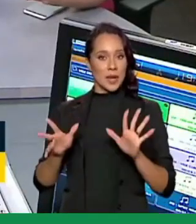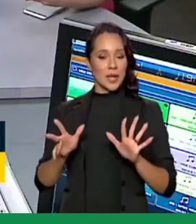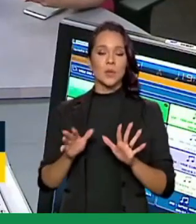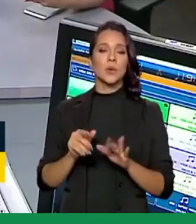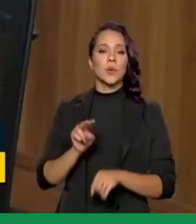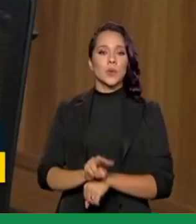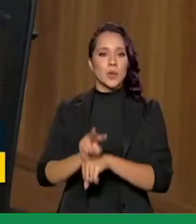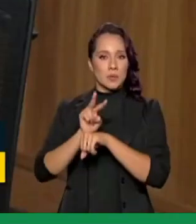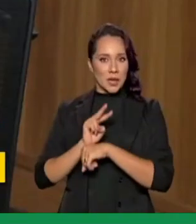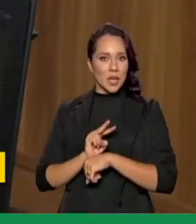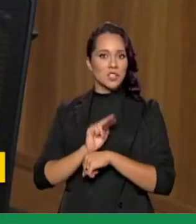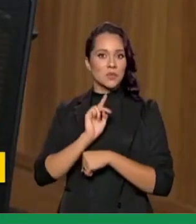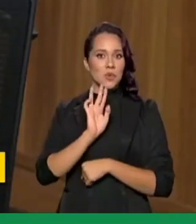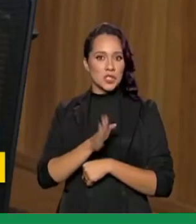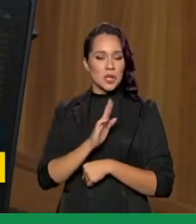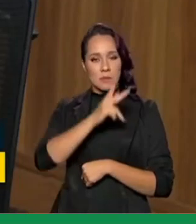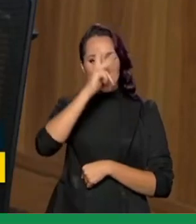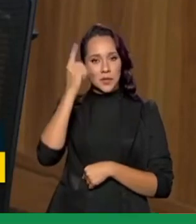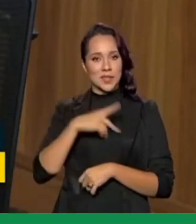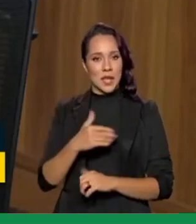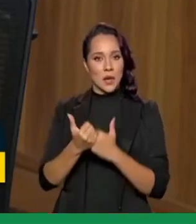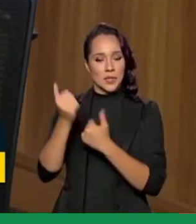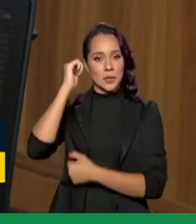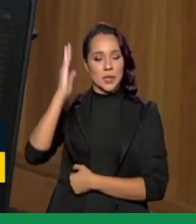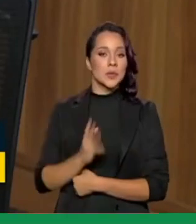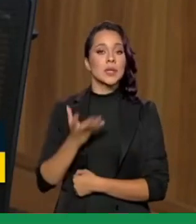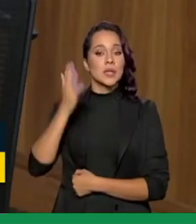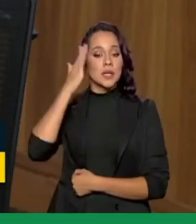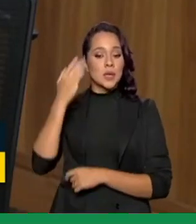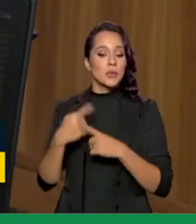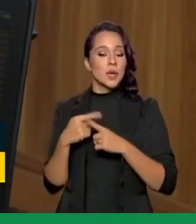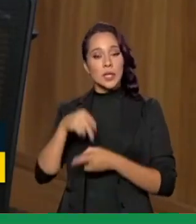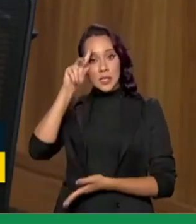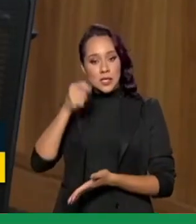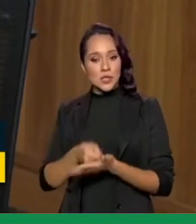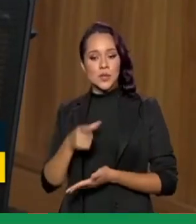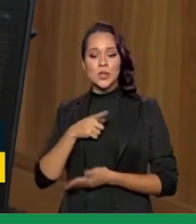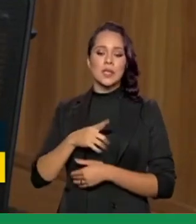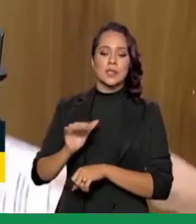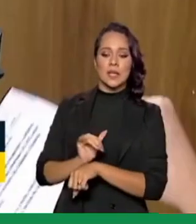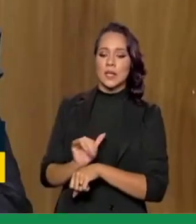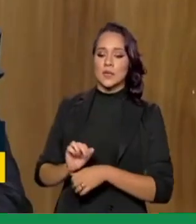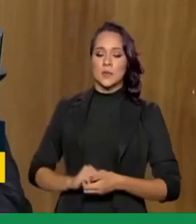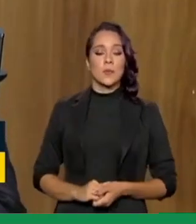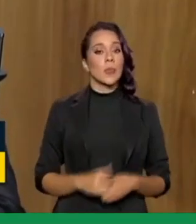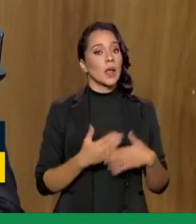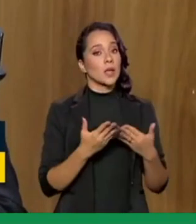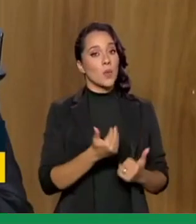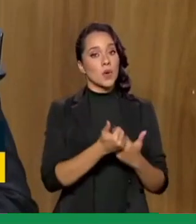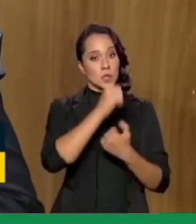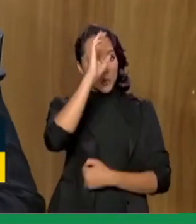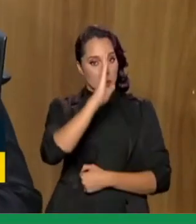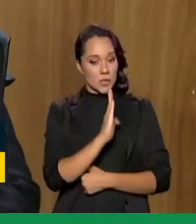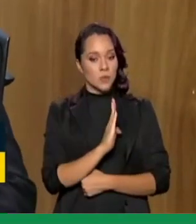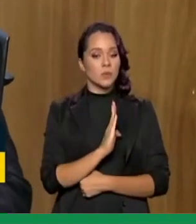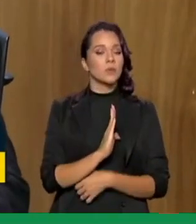crédito consignado pros beneficiários do Auxílio Brasil e a gente quer saber por que vocês decidiram tomar essa medida. Mariana, o Auxílio Brasil,